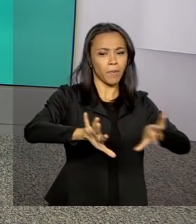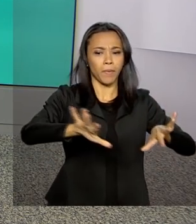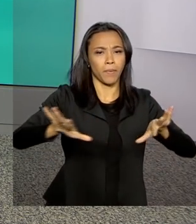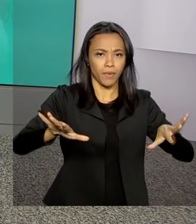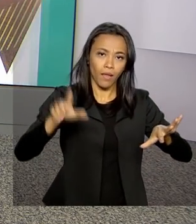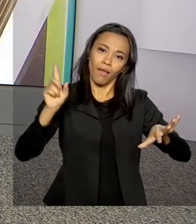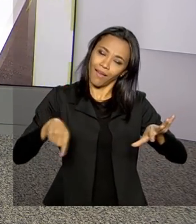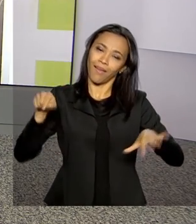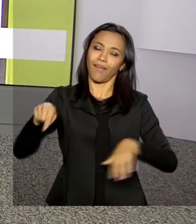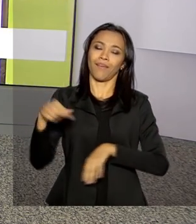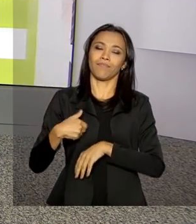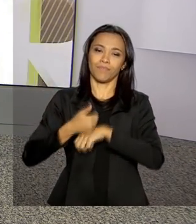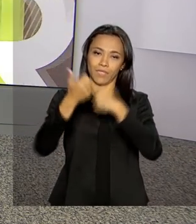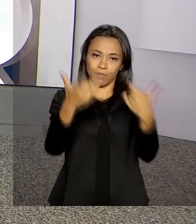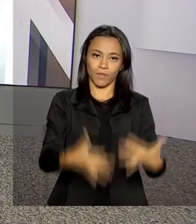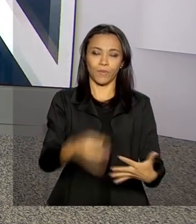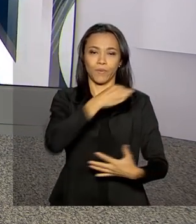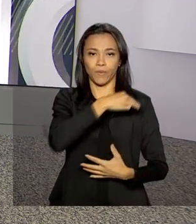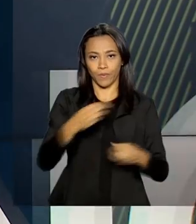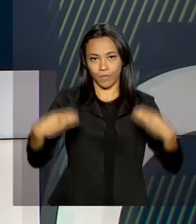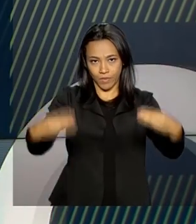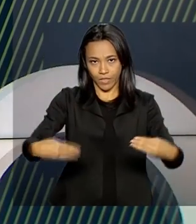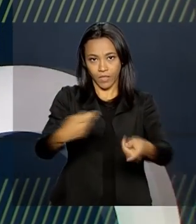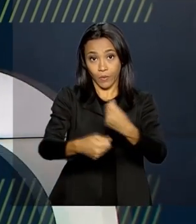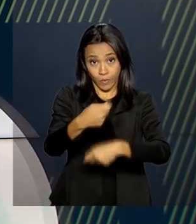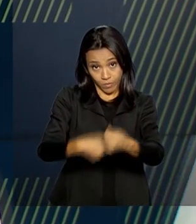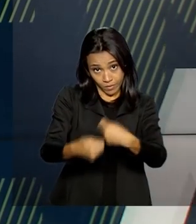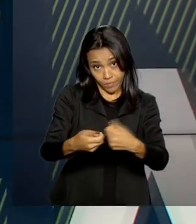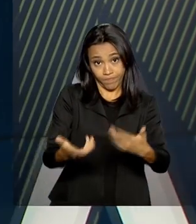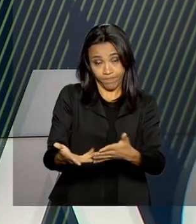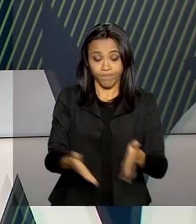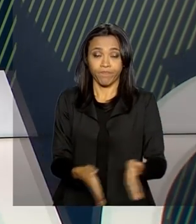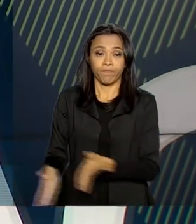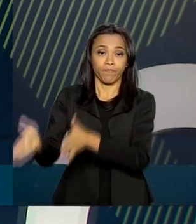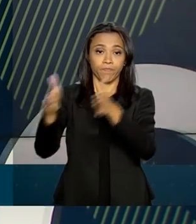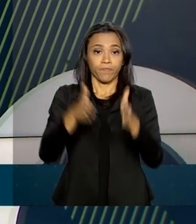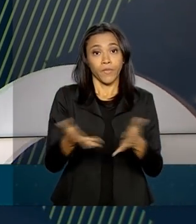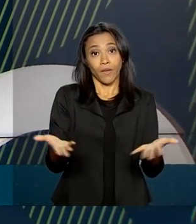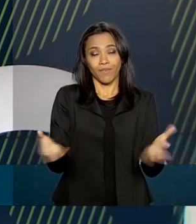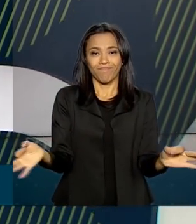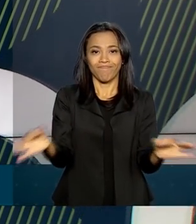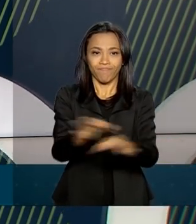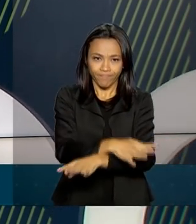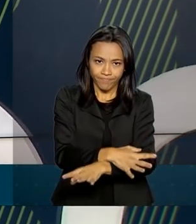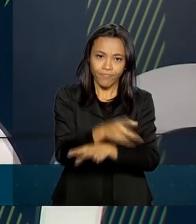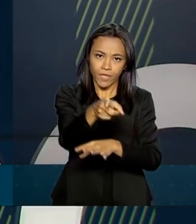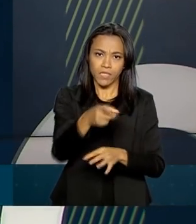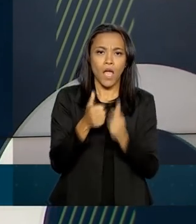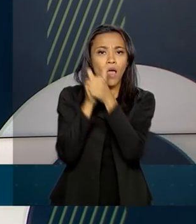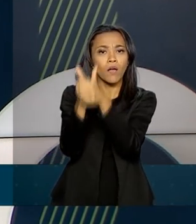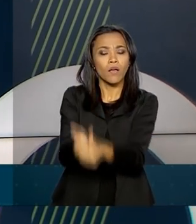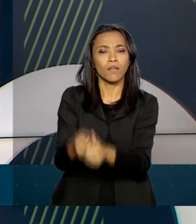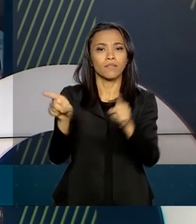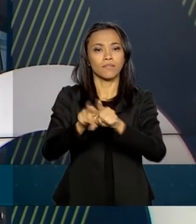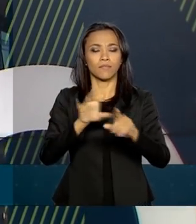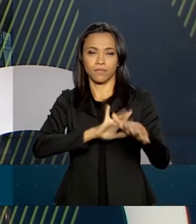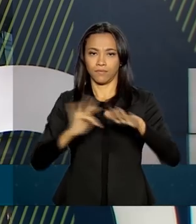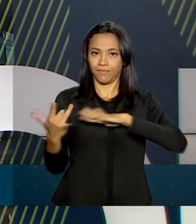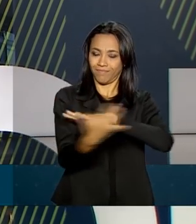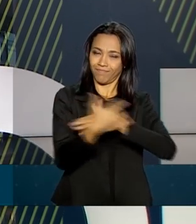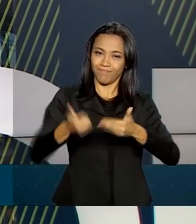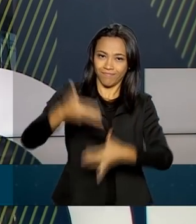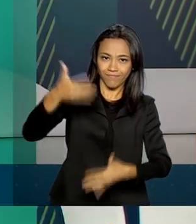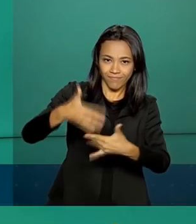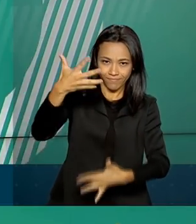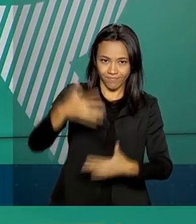segundo informou o Ministério da Economia. E o governo agora fica por aqui. Acompanhe a gente também pelas nossas